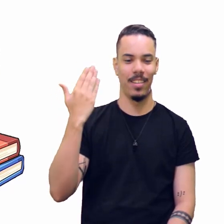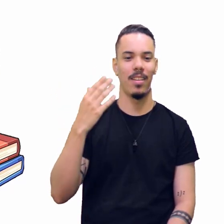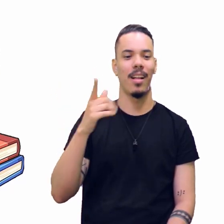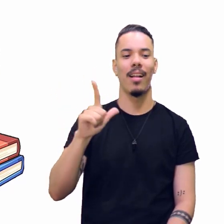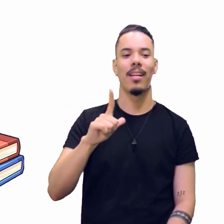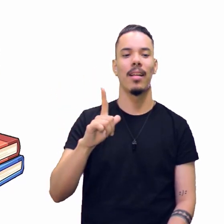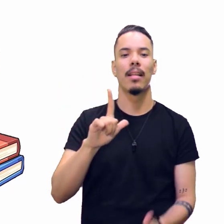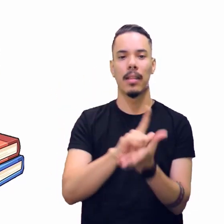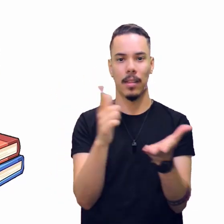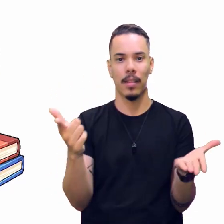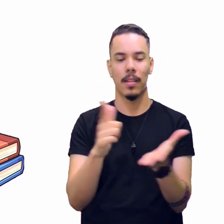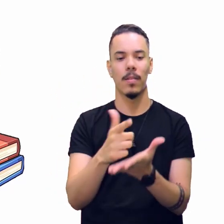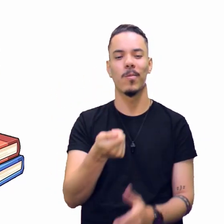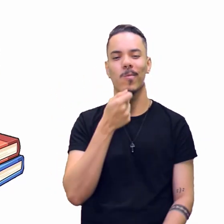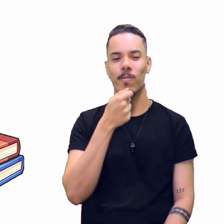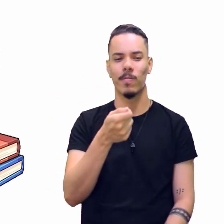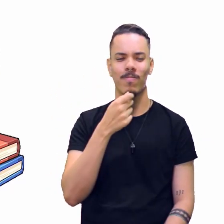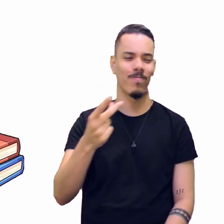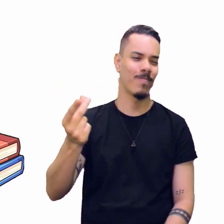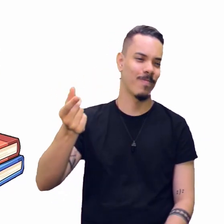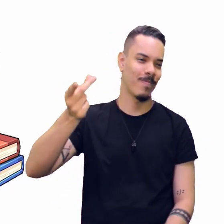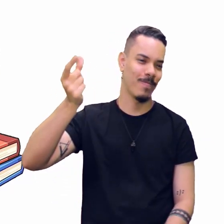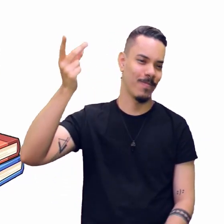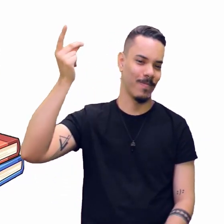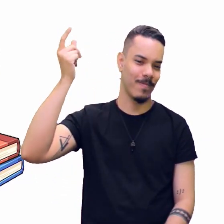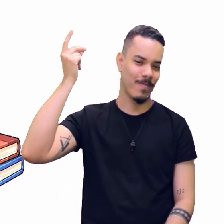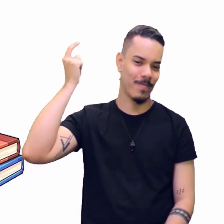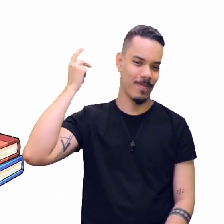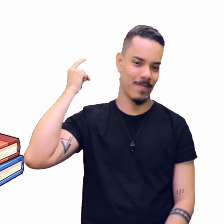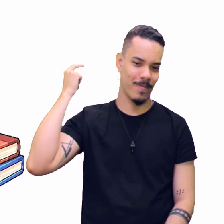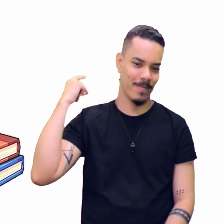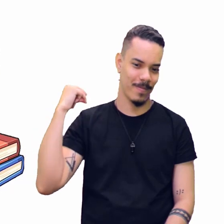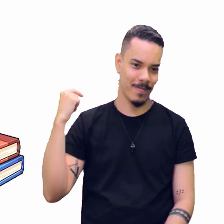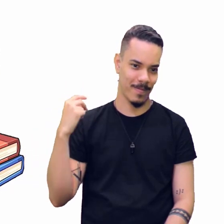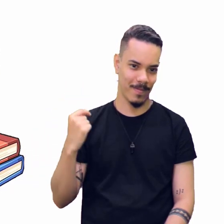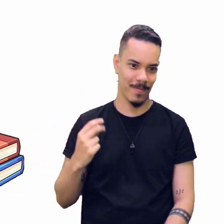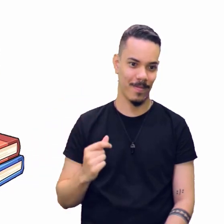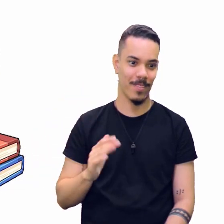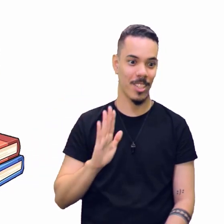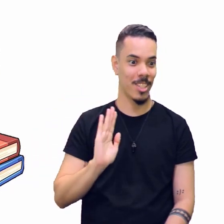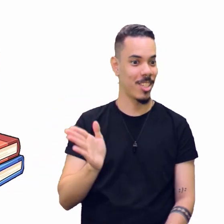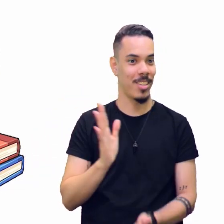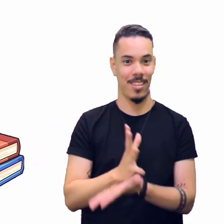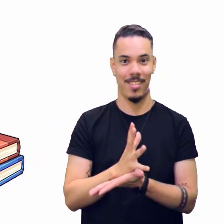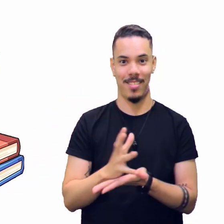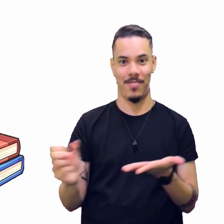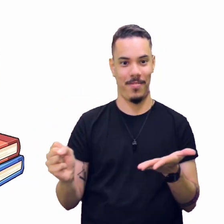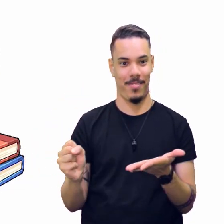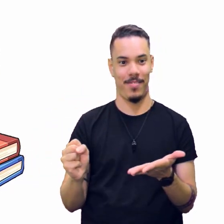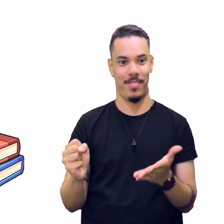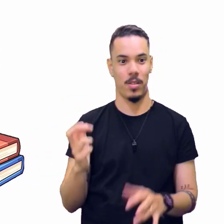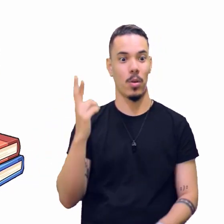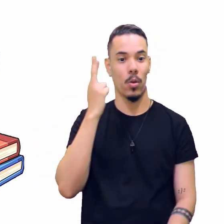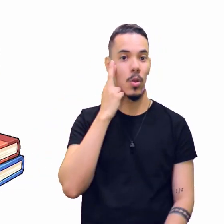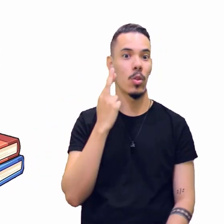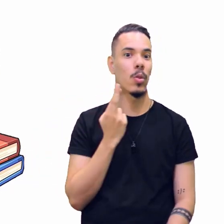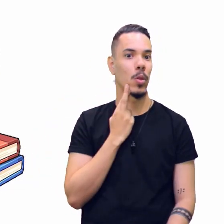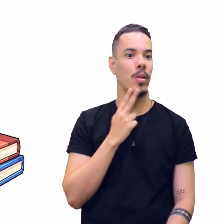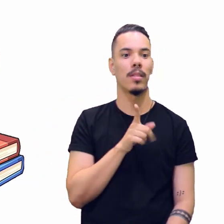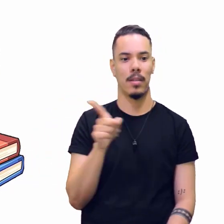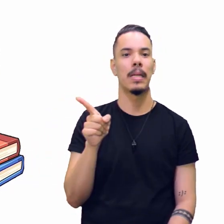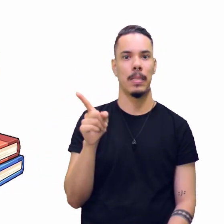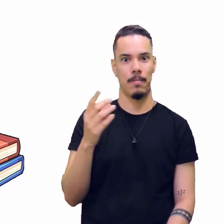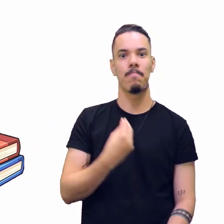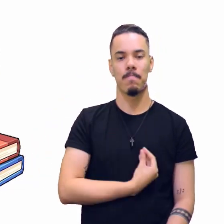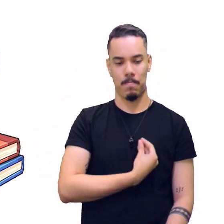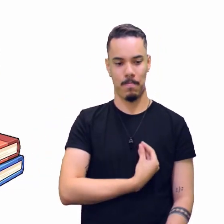entrevista aqui, ó, antiguinha, mas, ó, que já saiu aqui da nossa região, ó, Rondônia. Tá